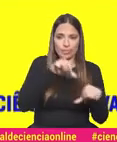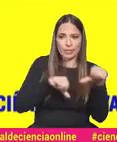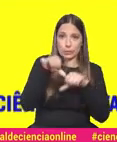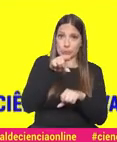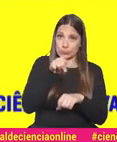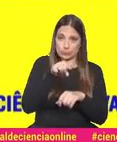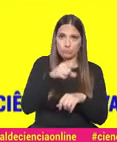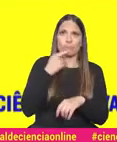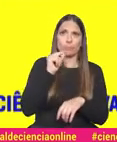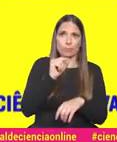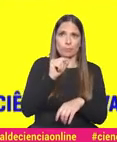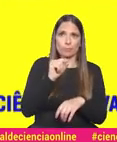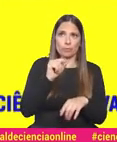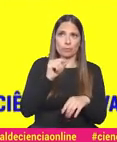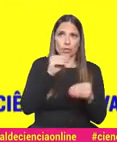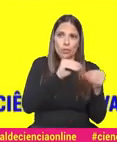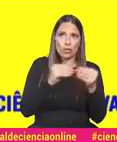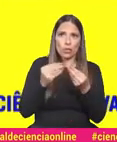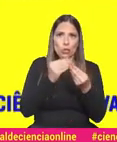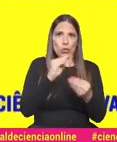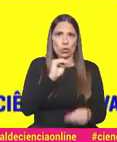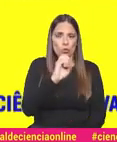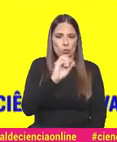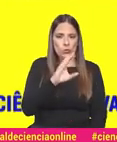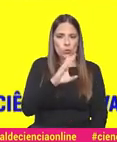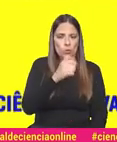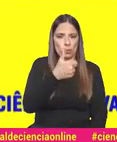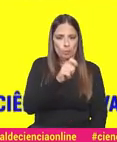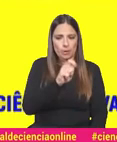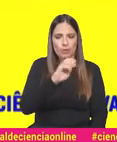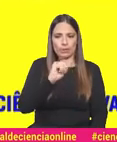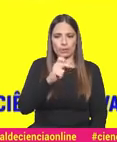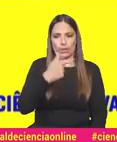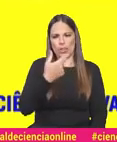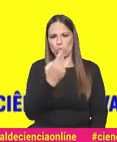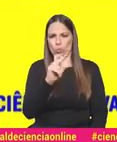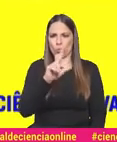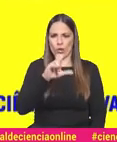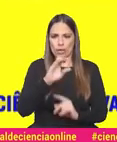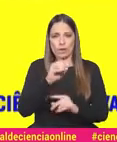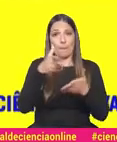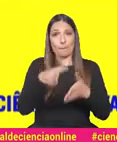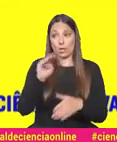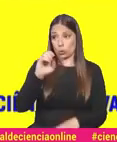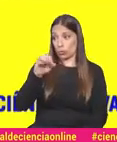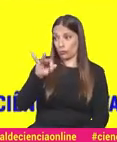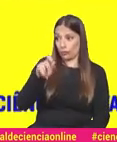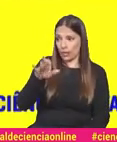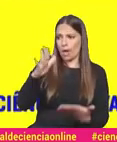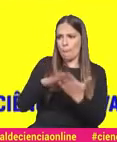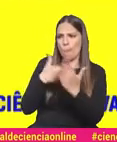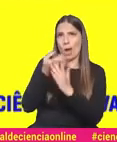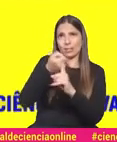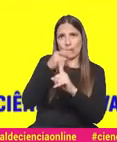particular chama-se Sobressaturação. Para eu fazer esta experiência, preciso da Sofia, que me vai ajudar. vou-lhe propor um desafio.